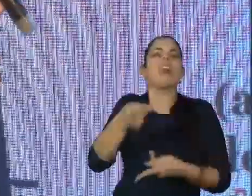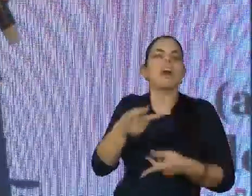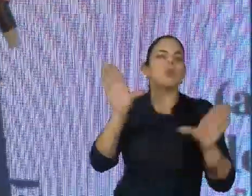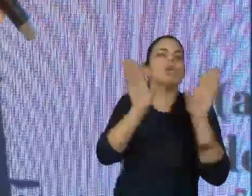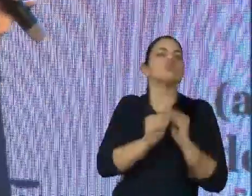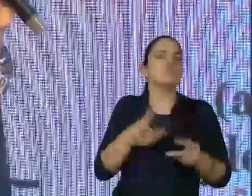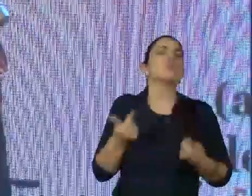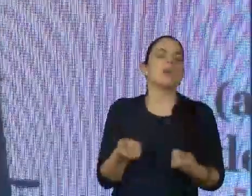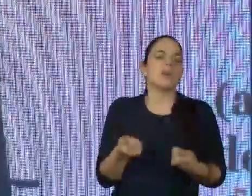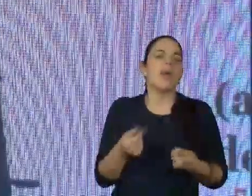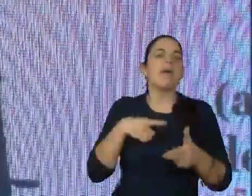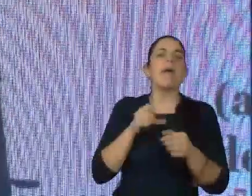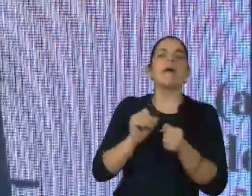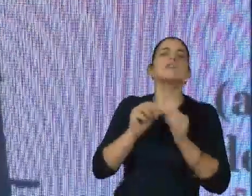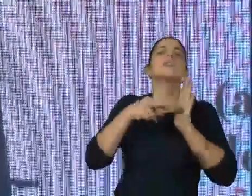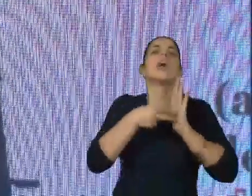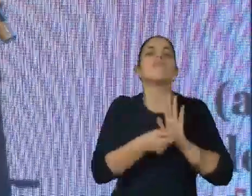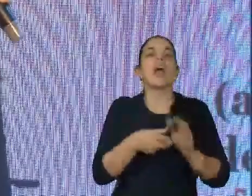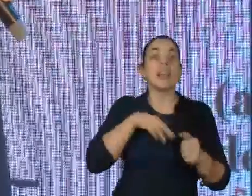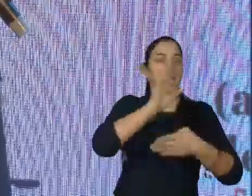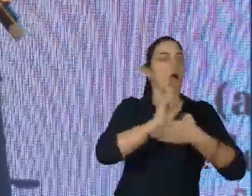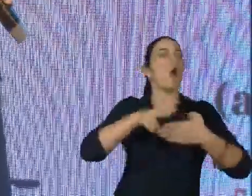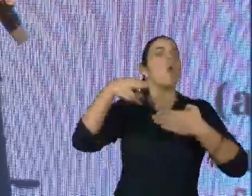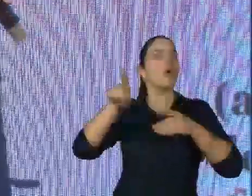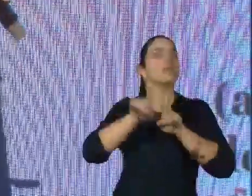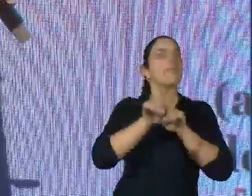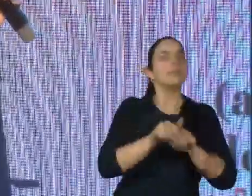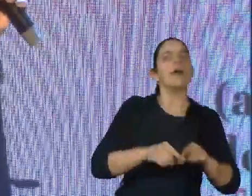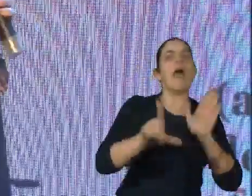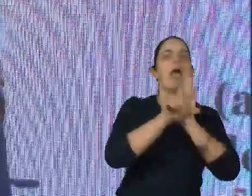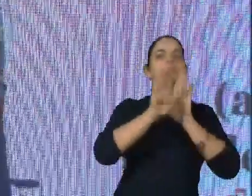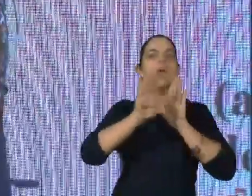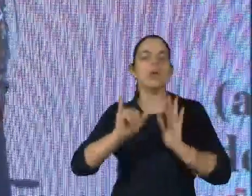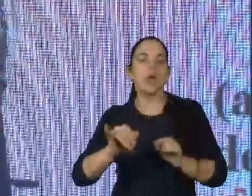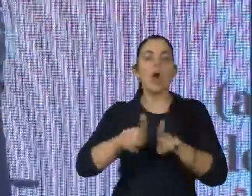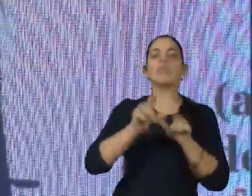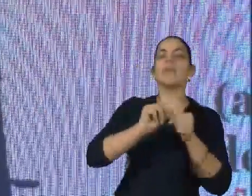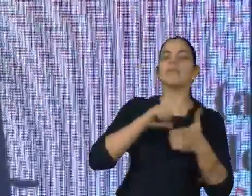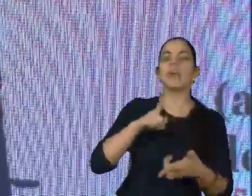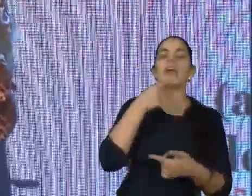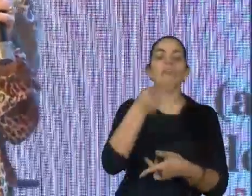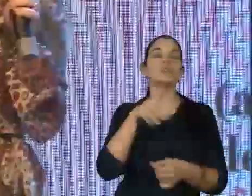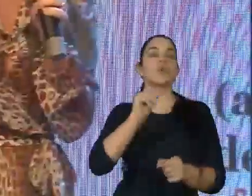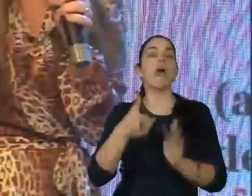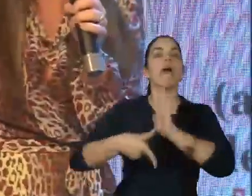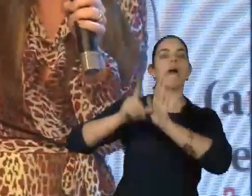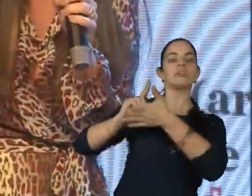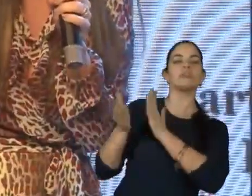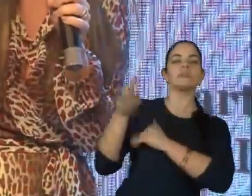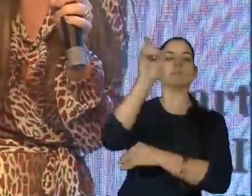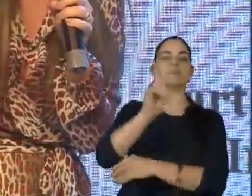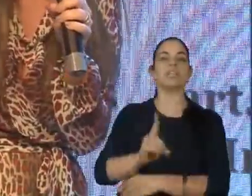resumidamente? Ele está na Convenção da ONU e está na Lei Brasileira de Inclusão, que antes da deficiência existe